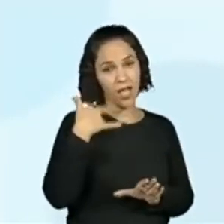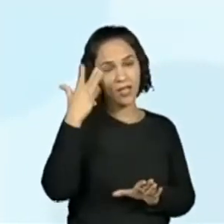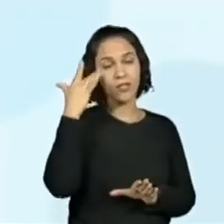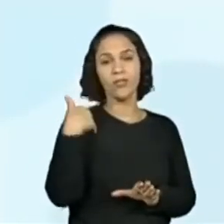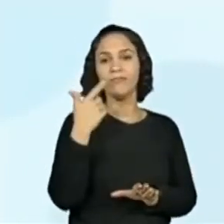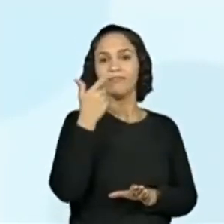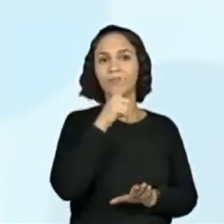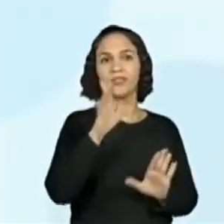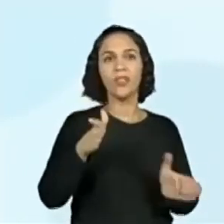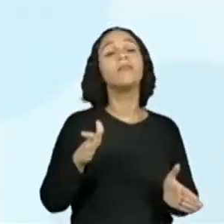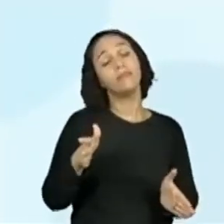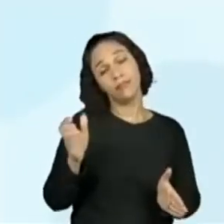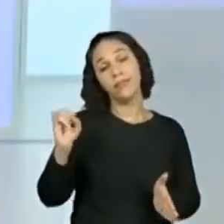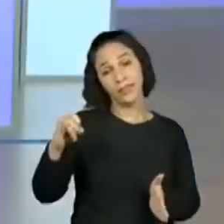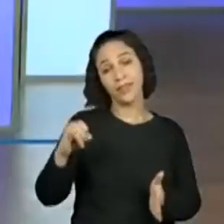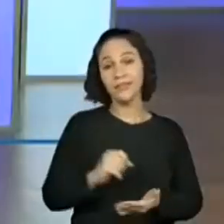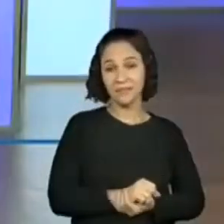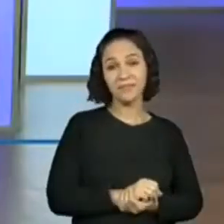ganho. Sim.